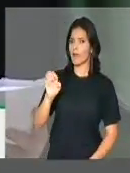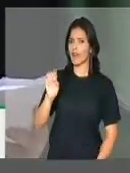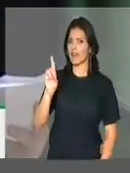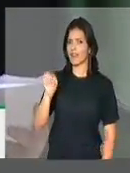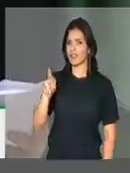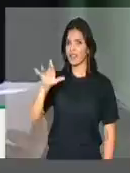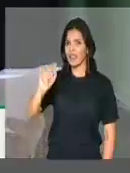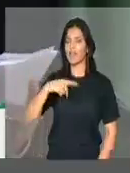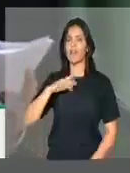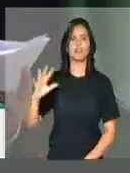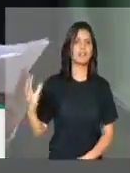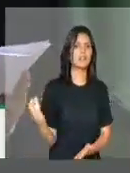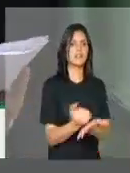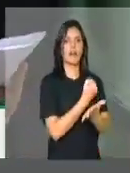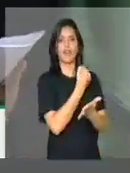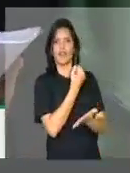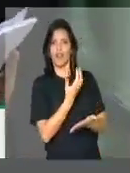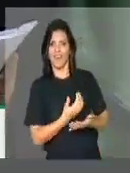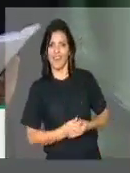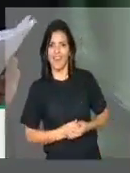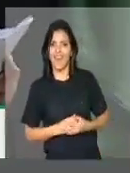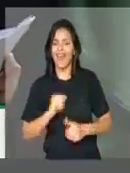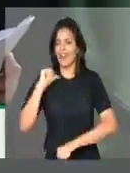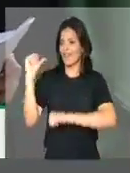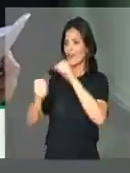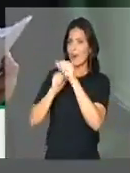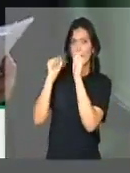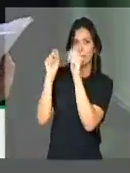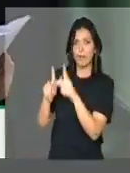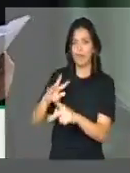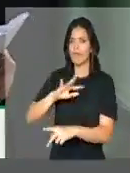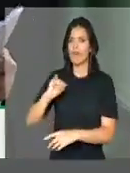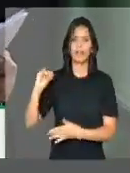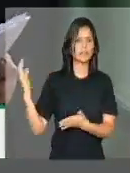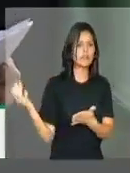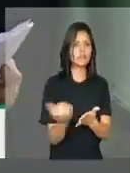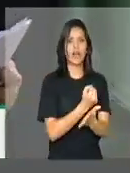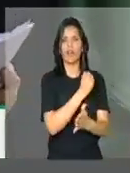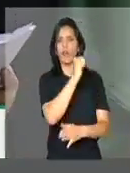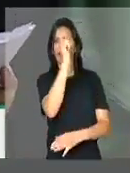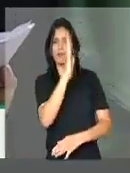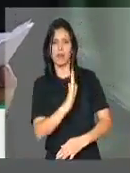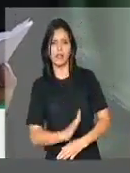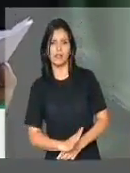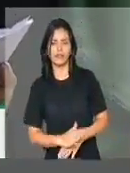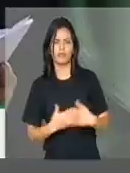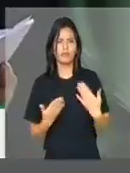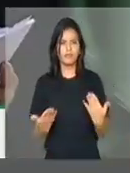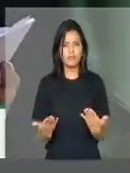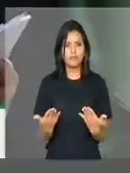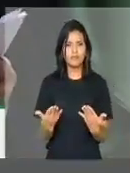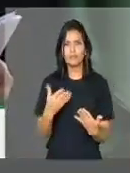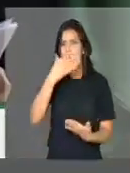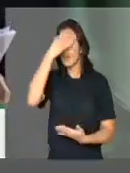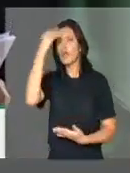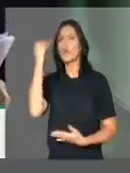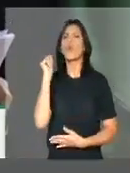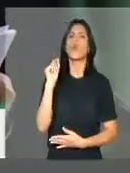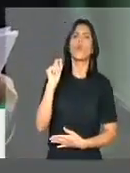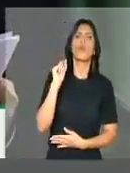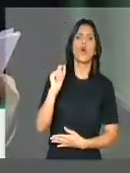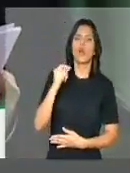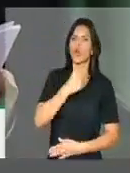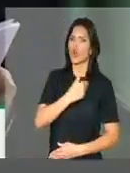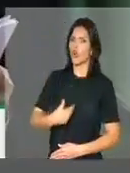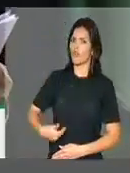a nação, as reformas da Previdência vão salvar a nação. Mas se esquece que o governo